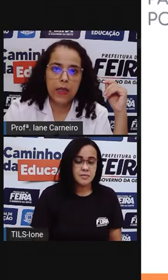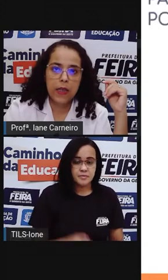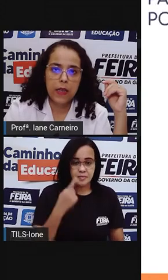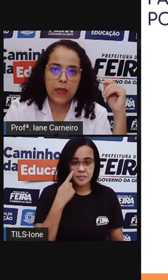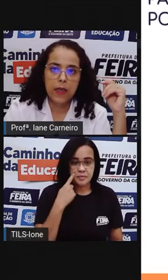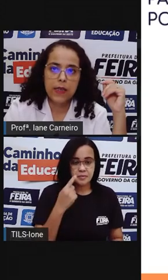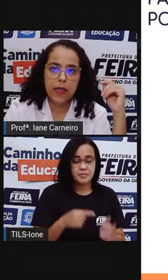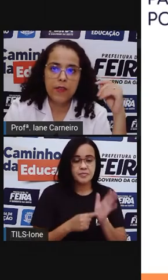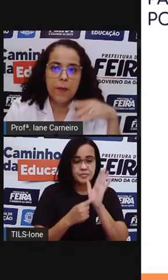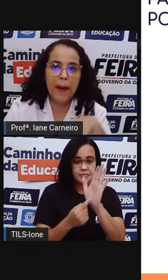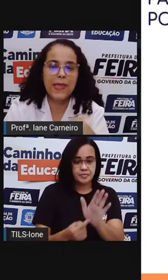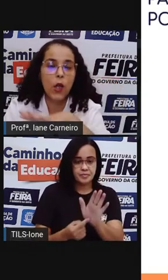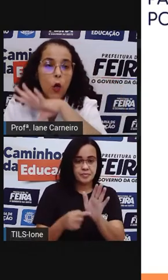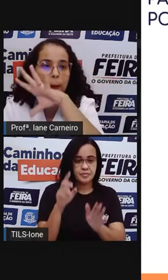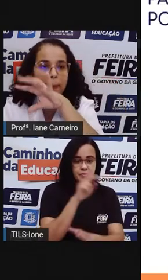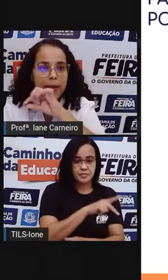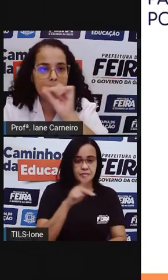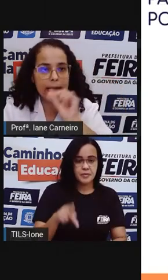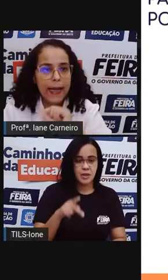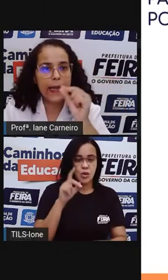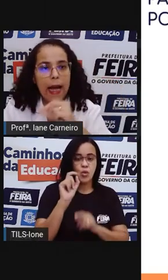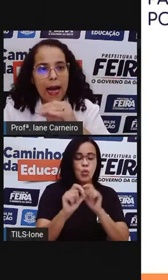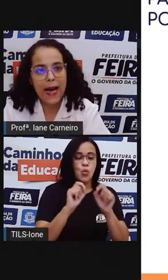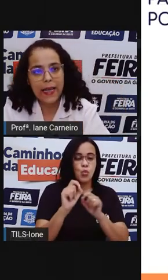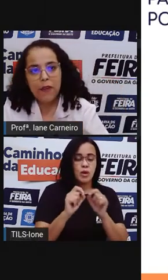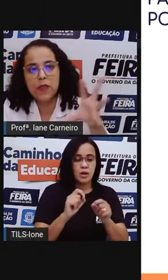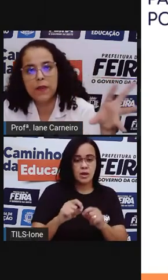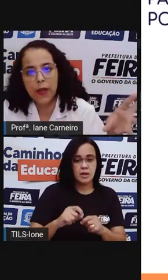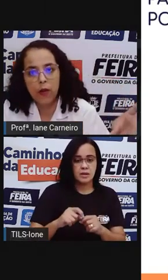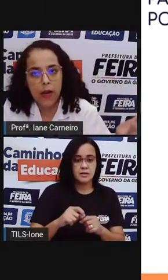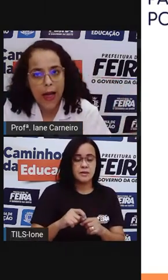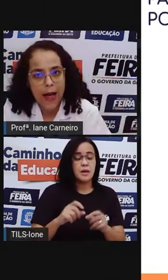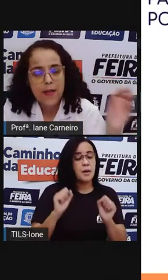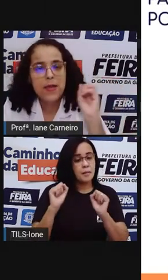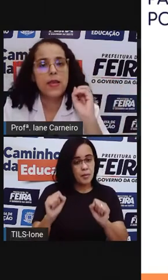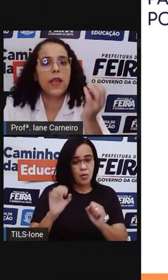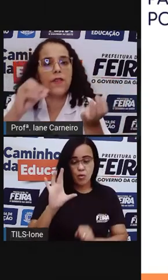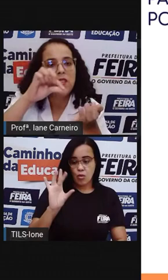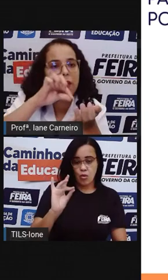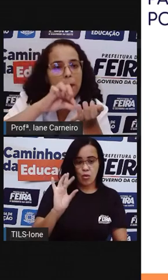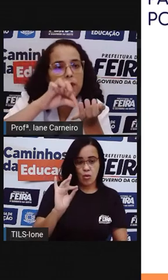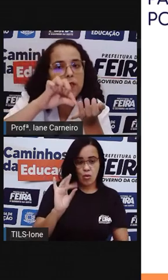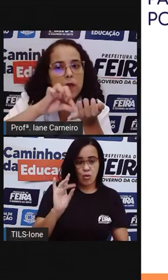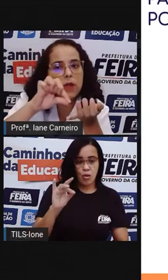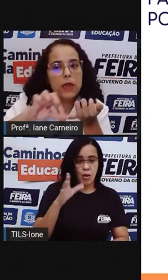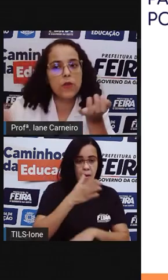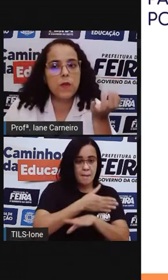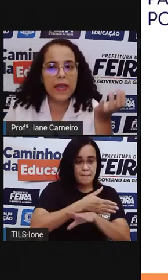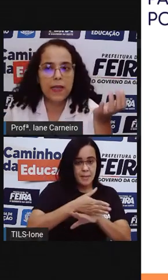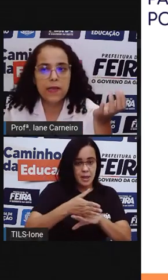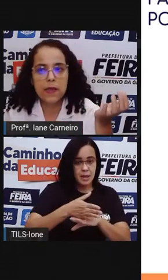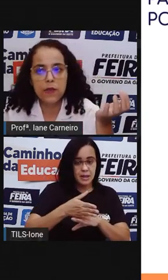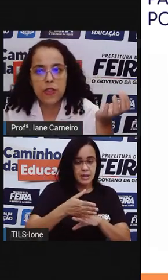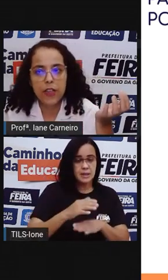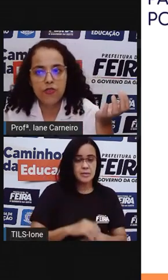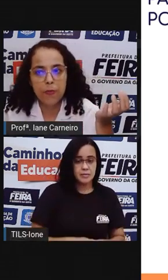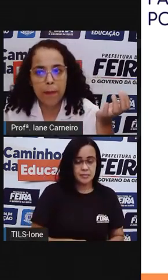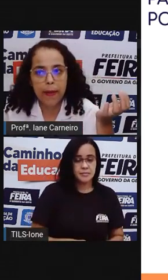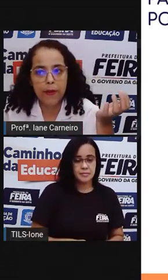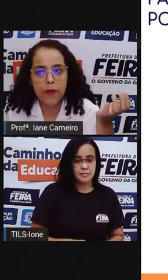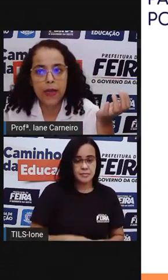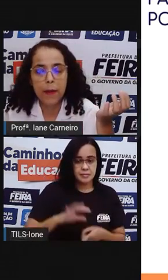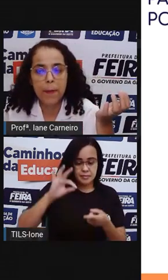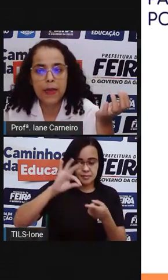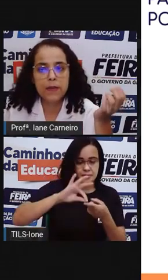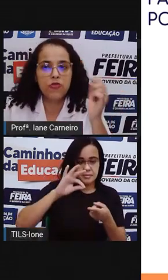aqui. Esse aqui, você passa a cola branca, né? Na área que você vai colar. E aí, você vai posicionando os pedacinhos, né? De